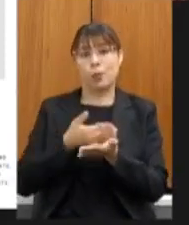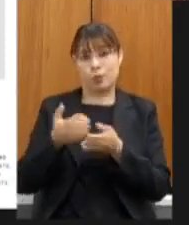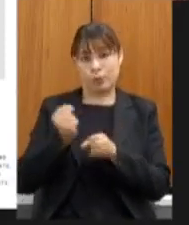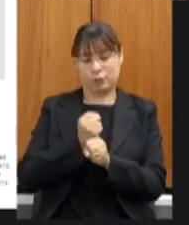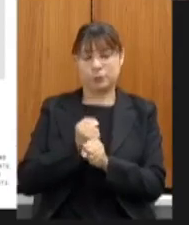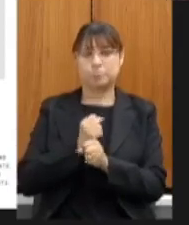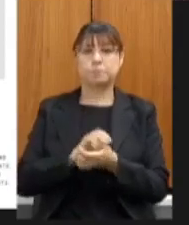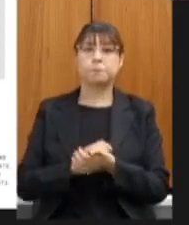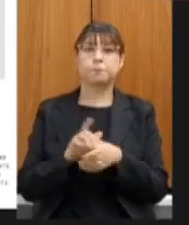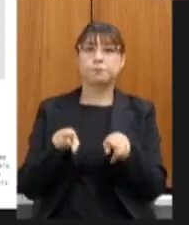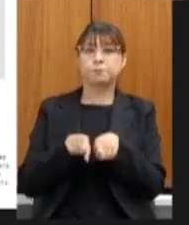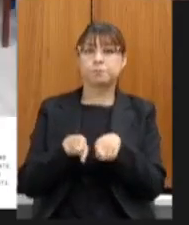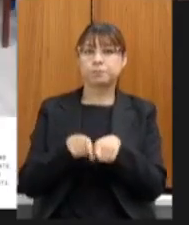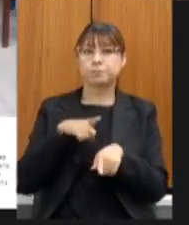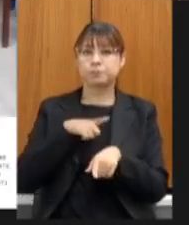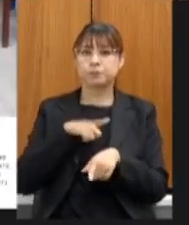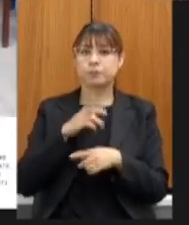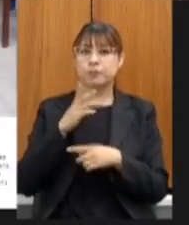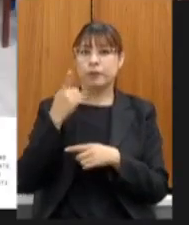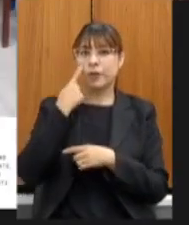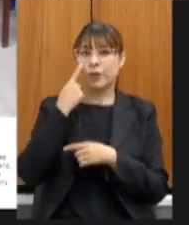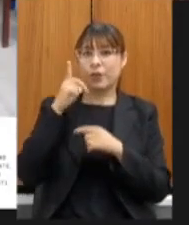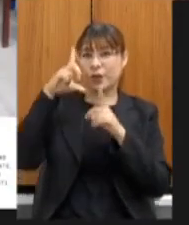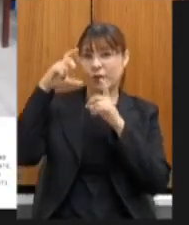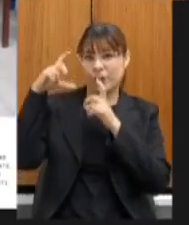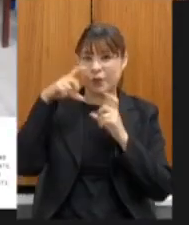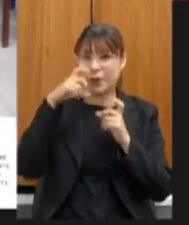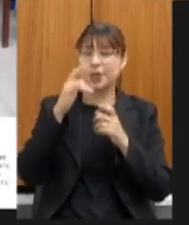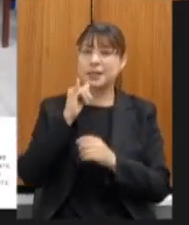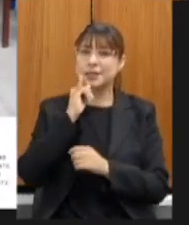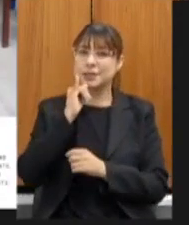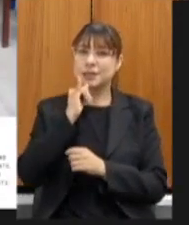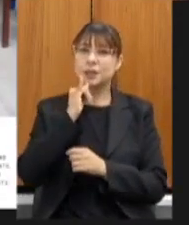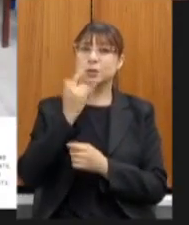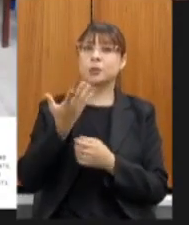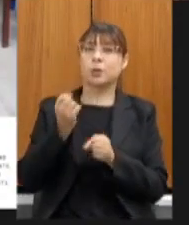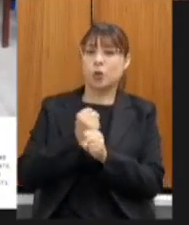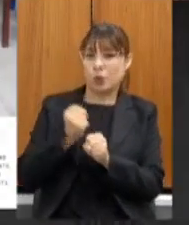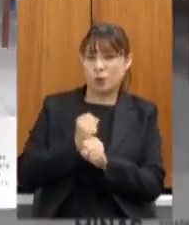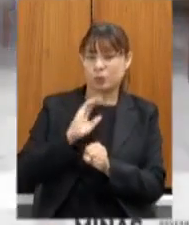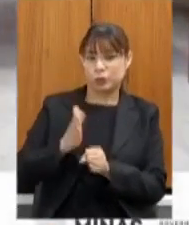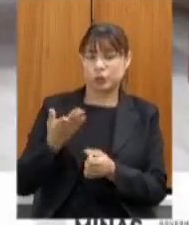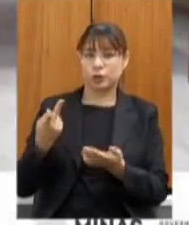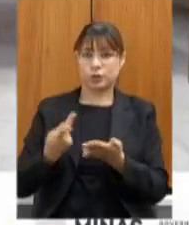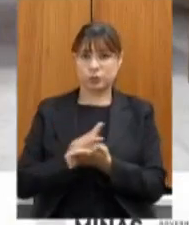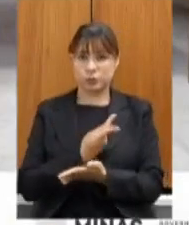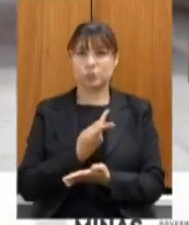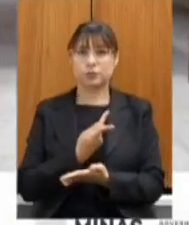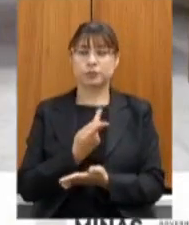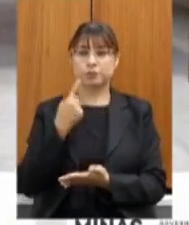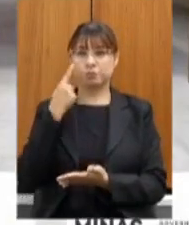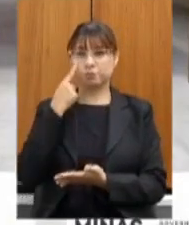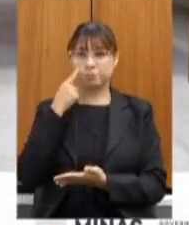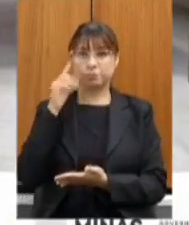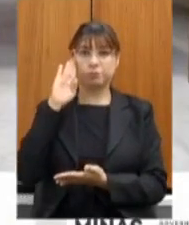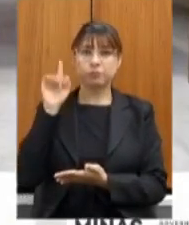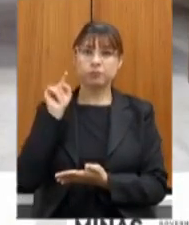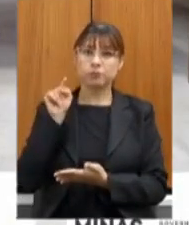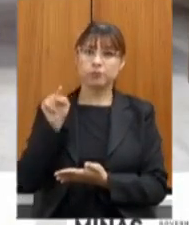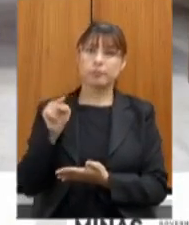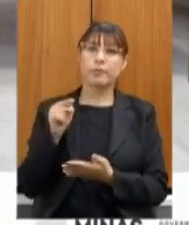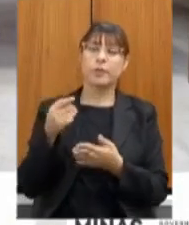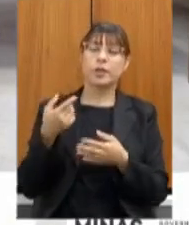algumas ilustrações deputados de algumas alguns exemplos do que já vem acontecendo esse caso especificamente da